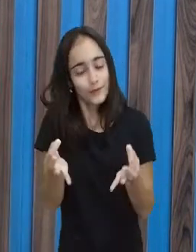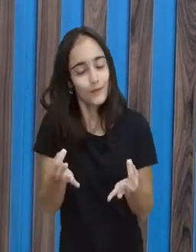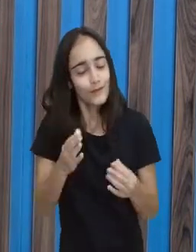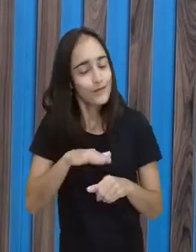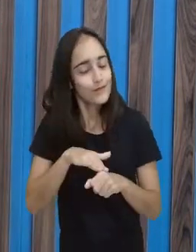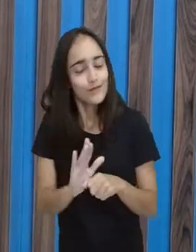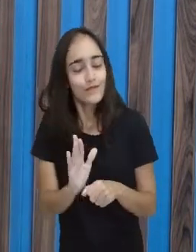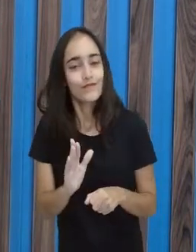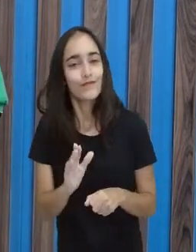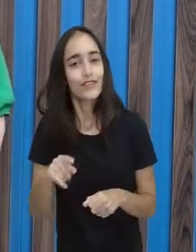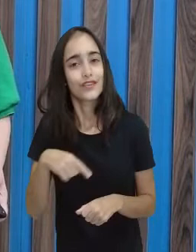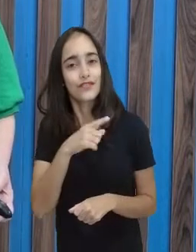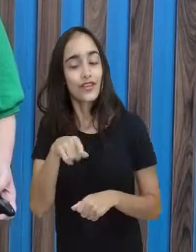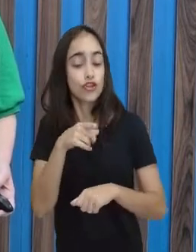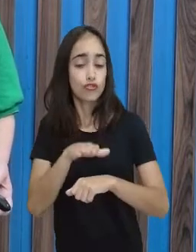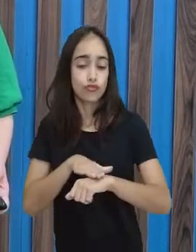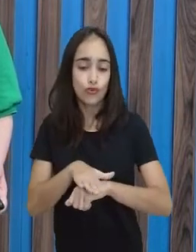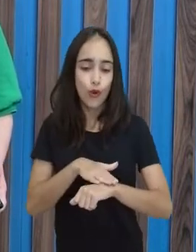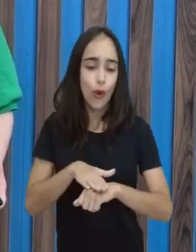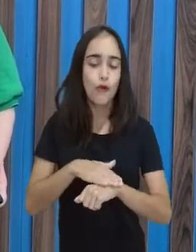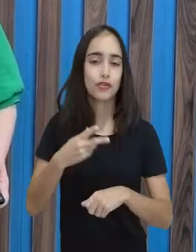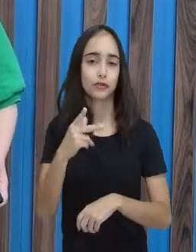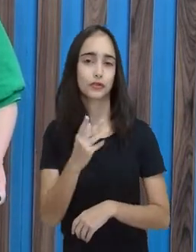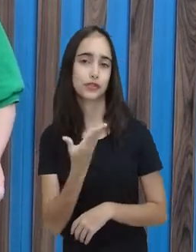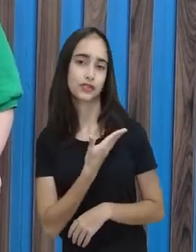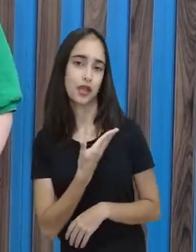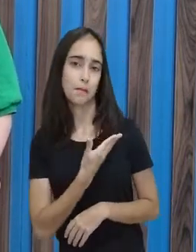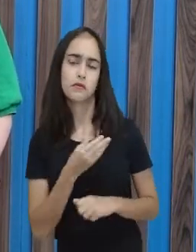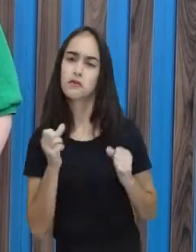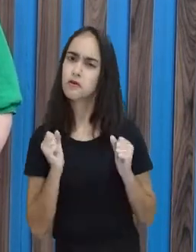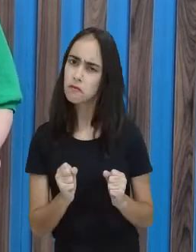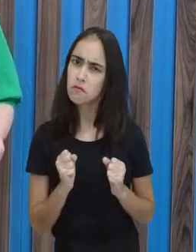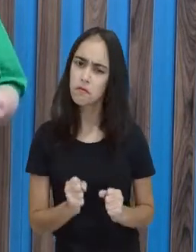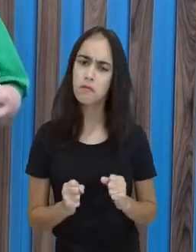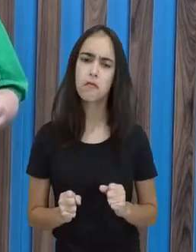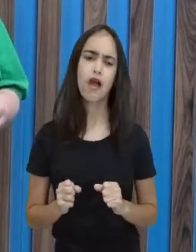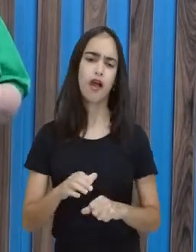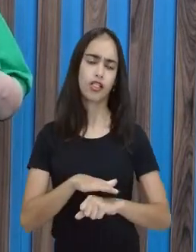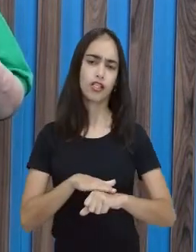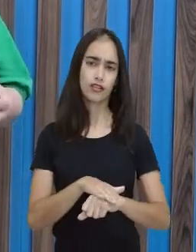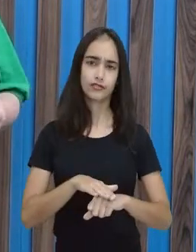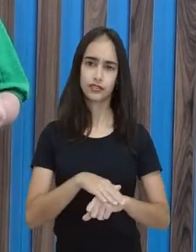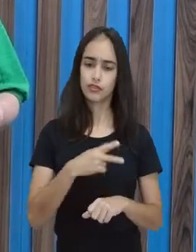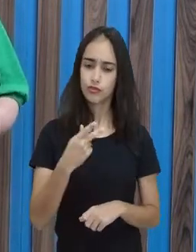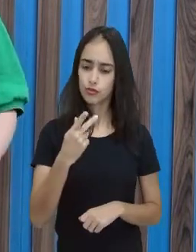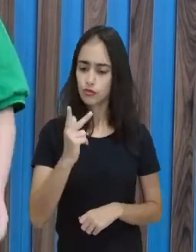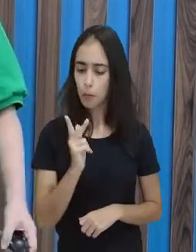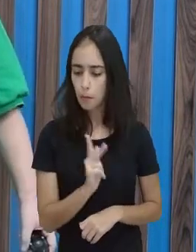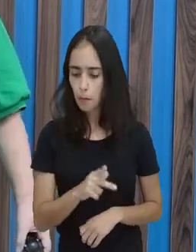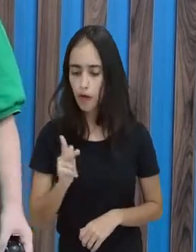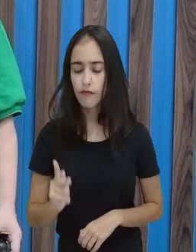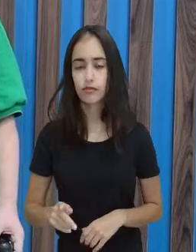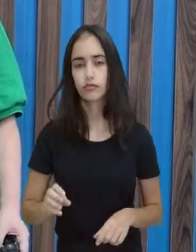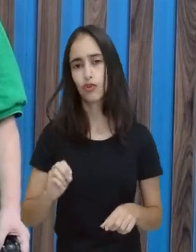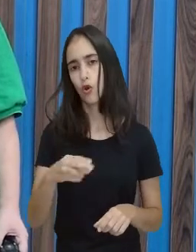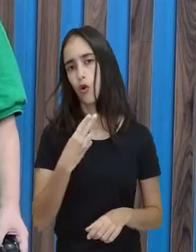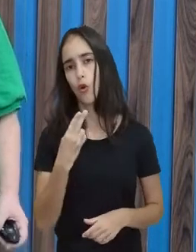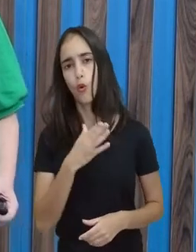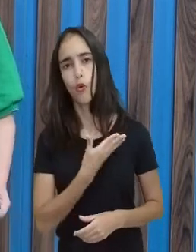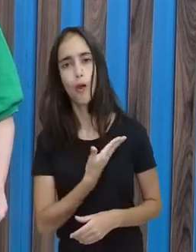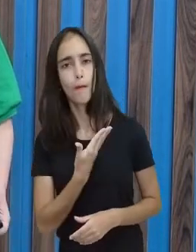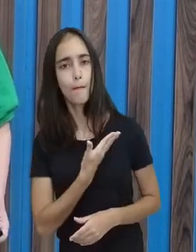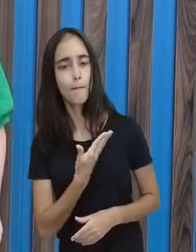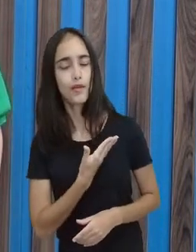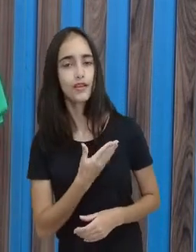seus colegas. Pode levar essa aula para a sua sala de aula. Por quê? Tá na dúvida? Então, o professor também ajuda.